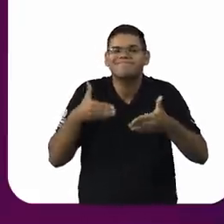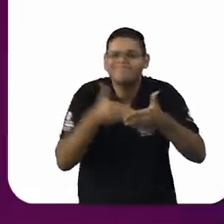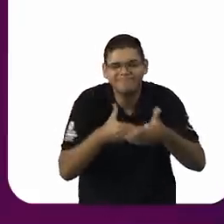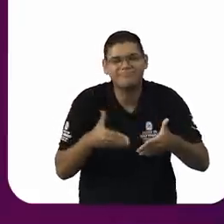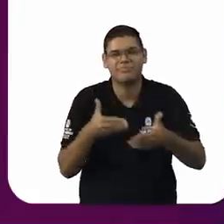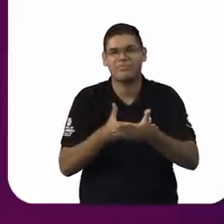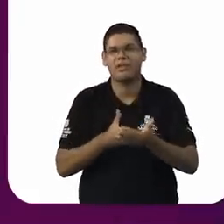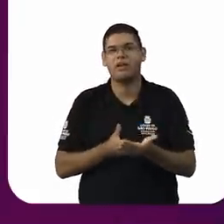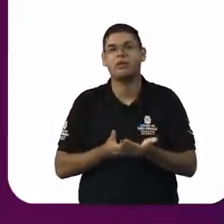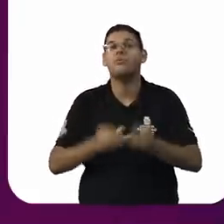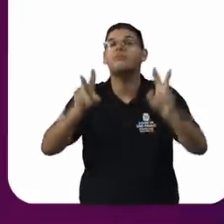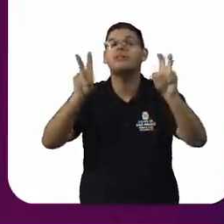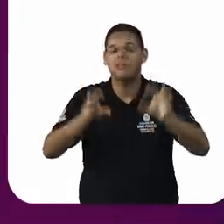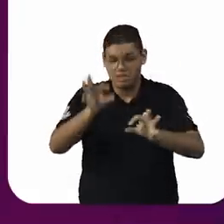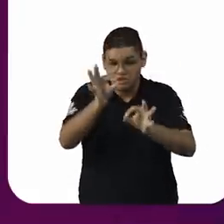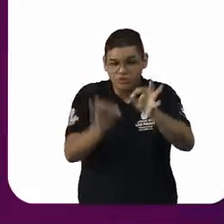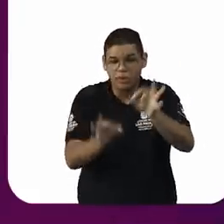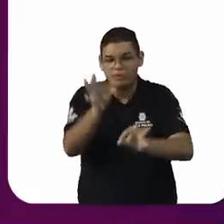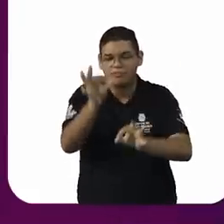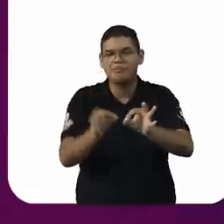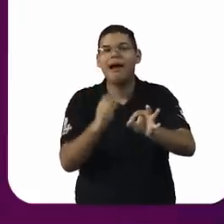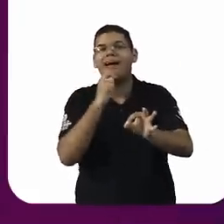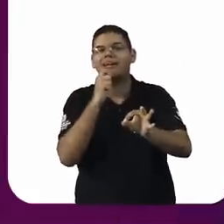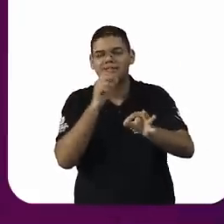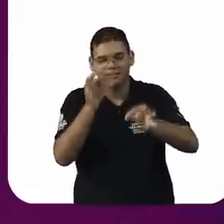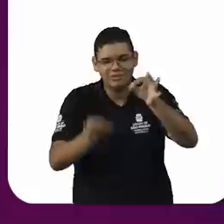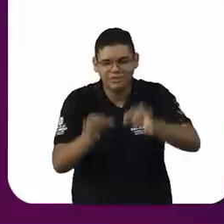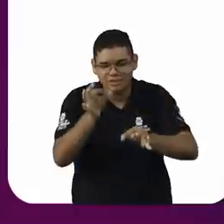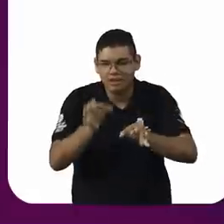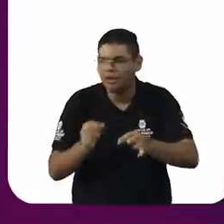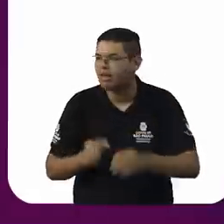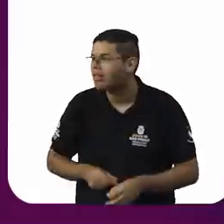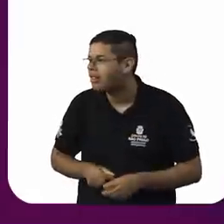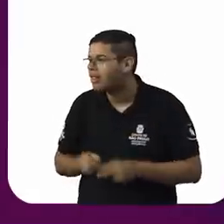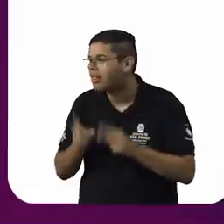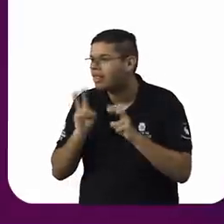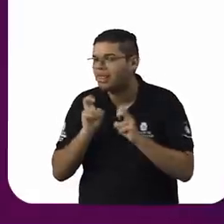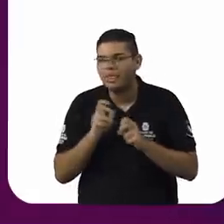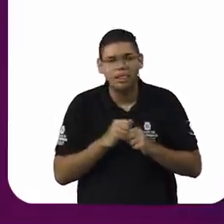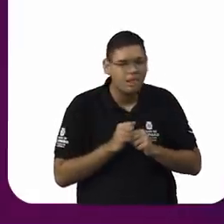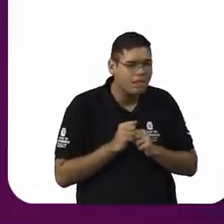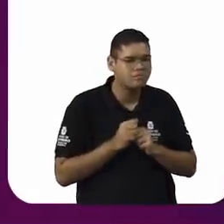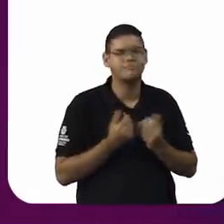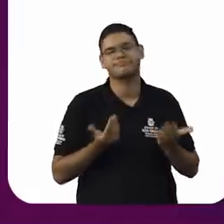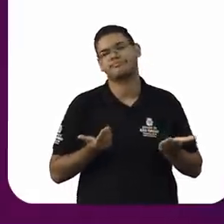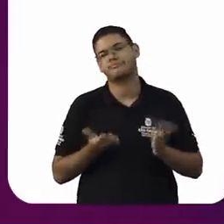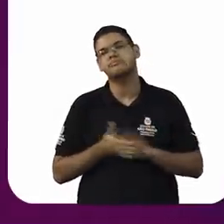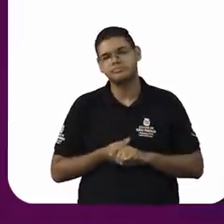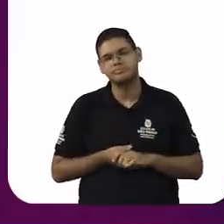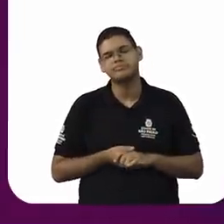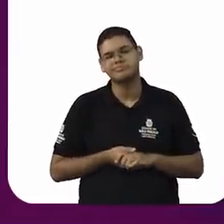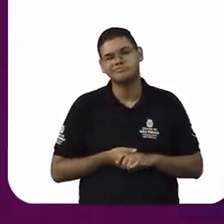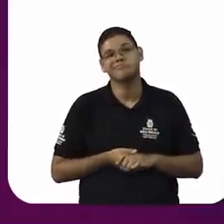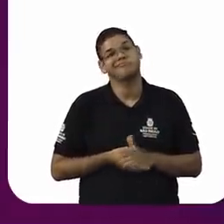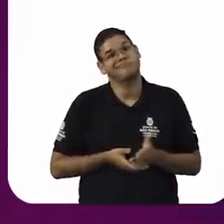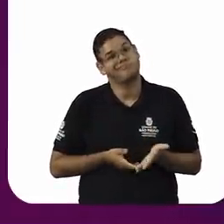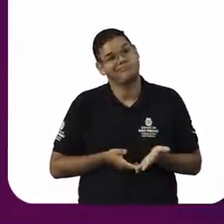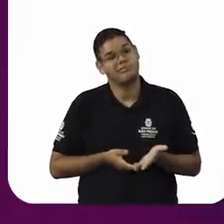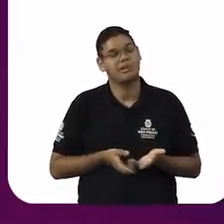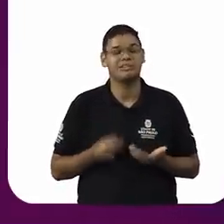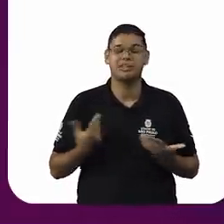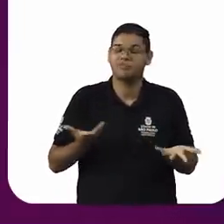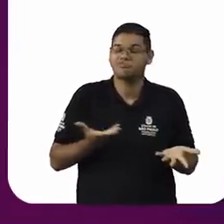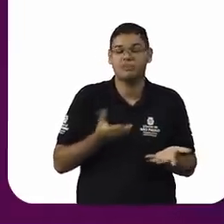jurídicas e políticas não estão atentas a isso. E eu temo muito por esse fenômeno que o